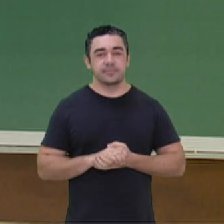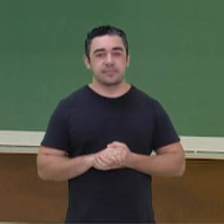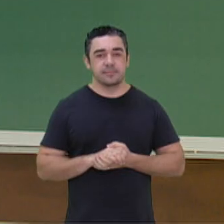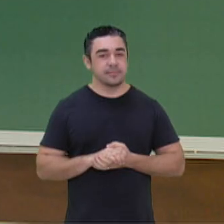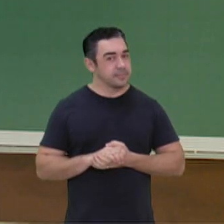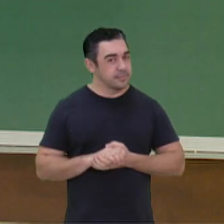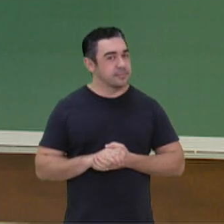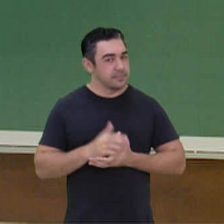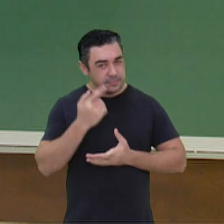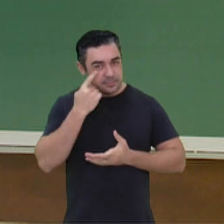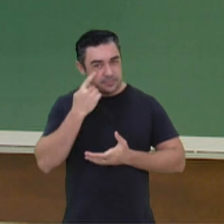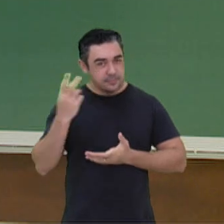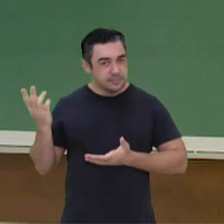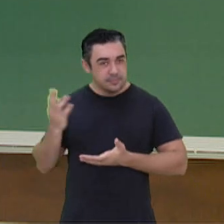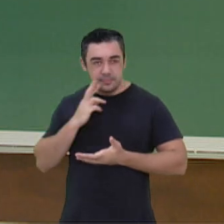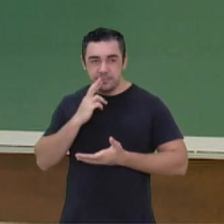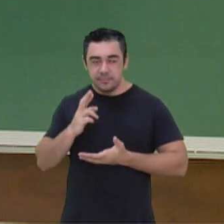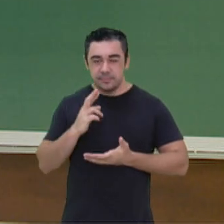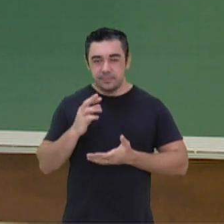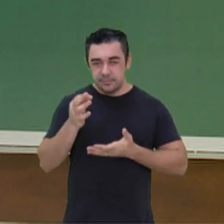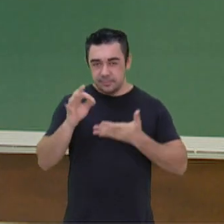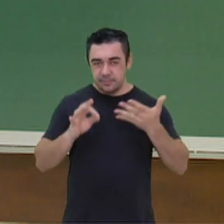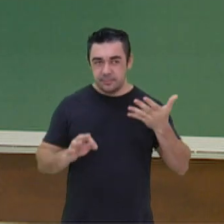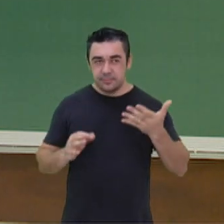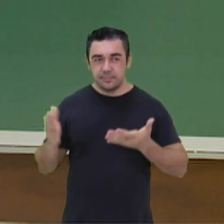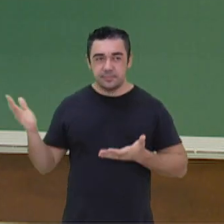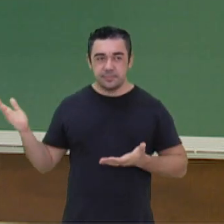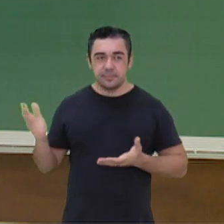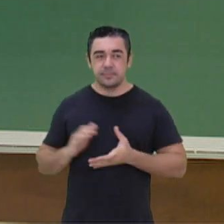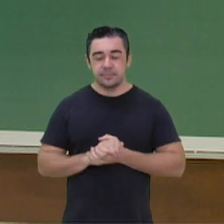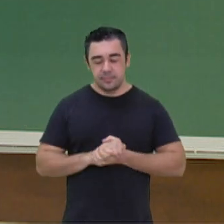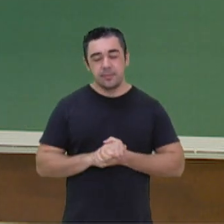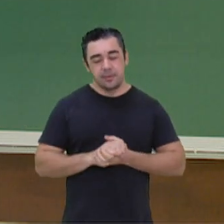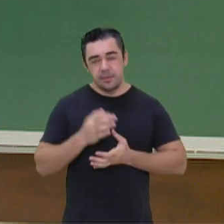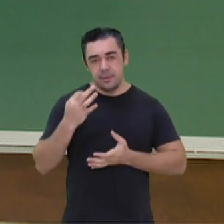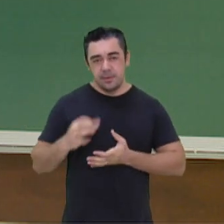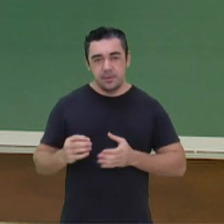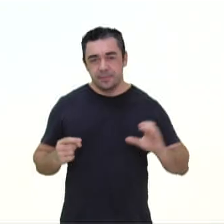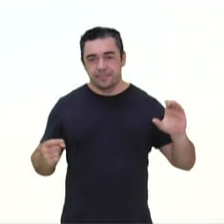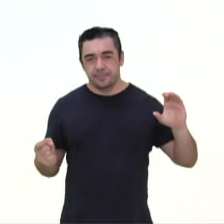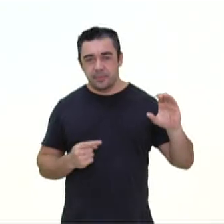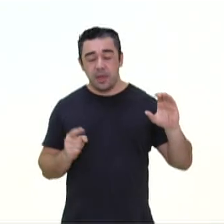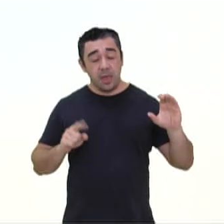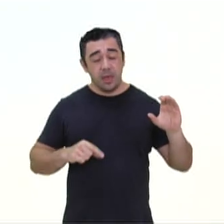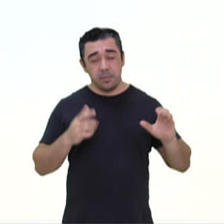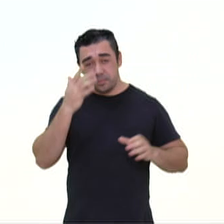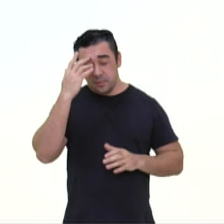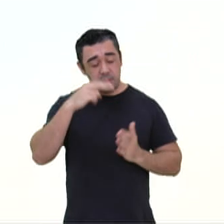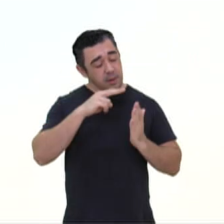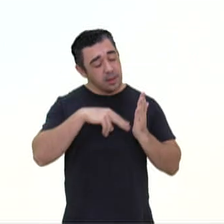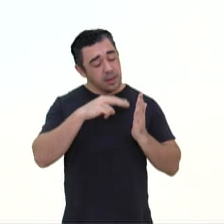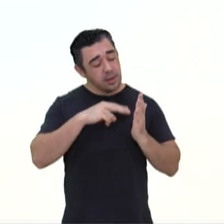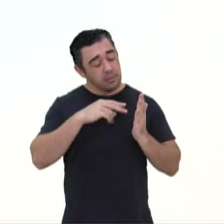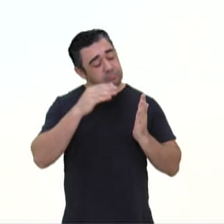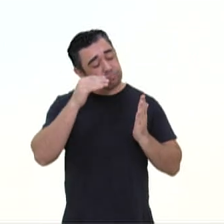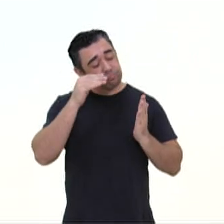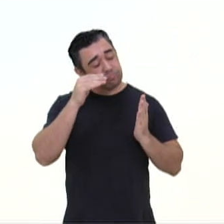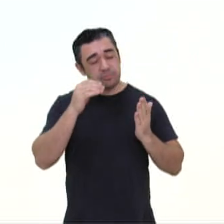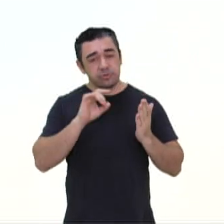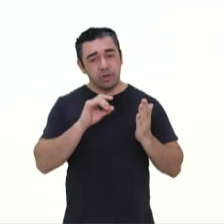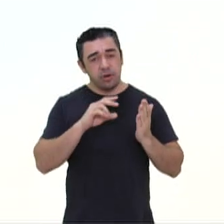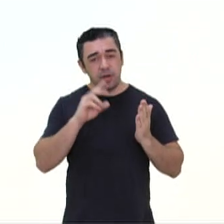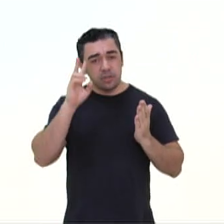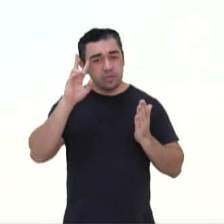Vamos lá, pessoal? Correção, então, ali. Claro que entreter o leitor com uma história ficcional.